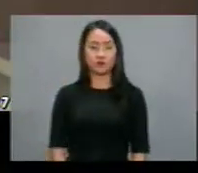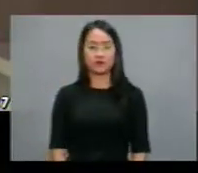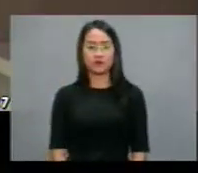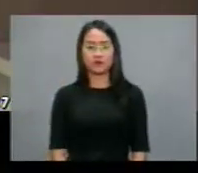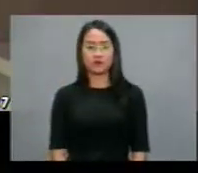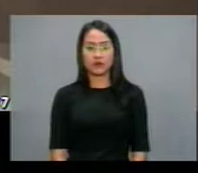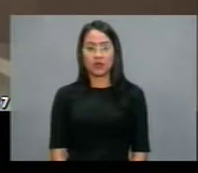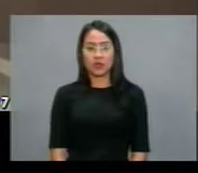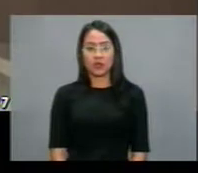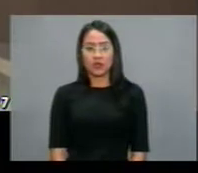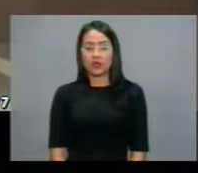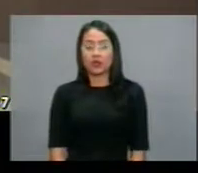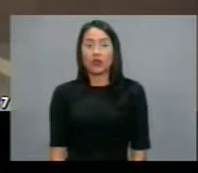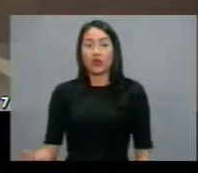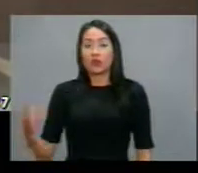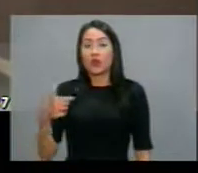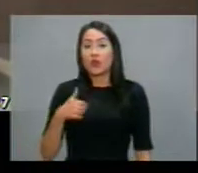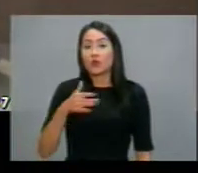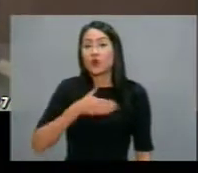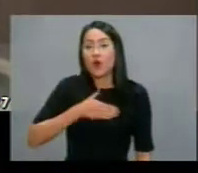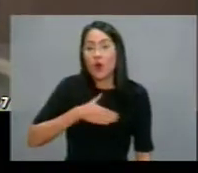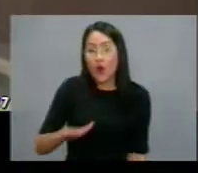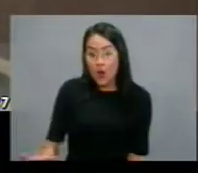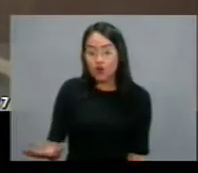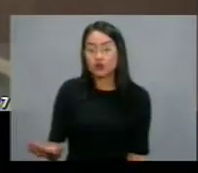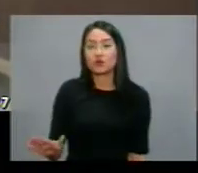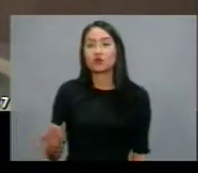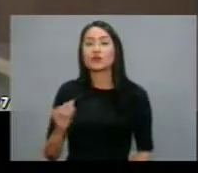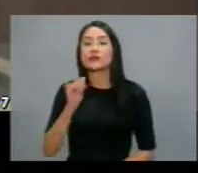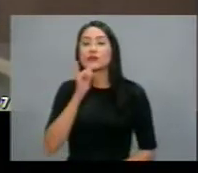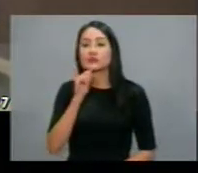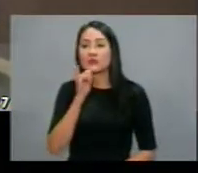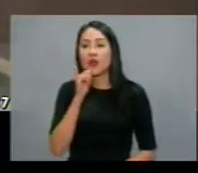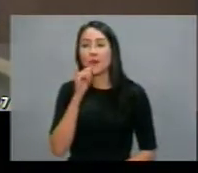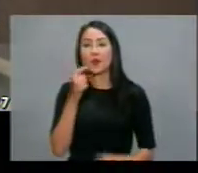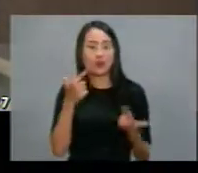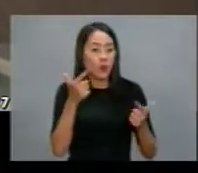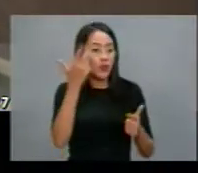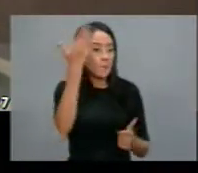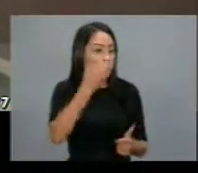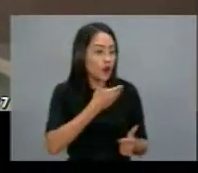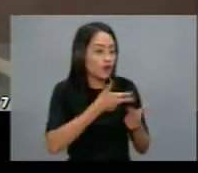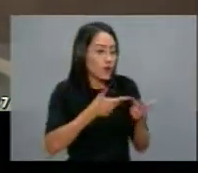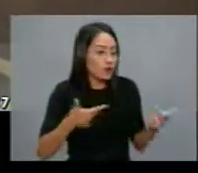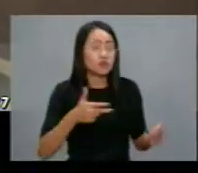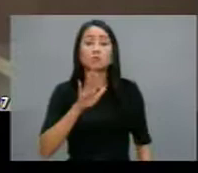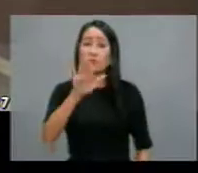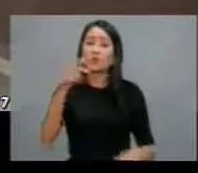Não é da minha personalidade não ter rigor com as informações.